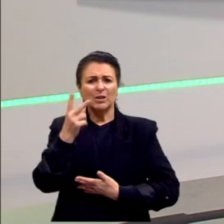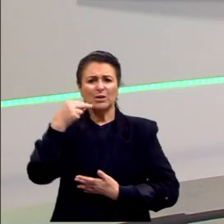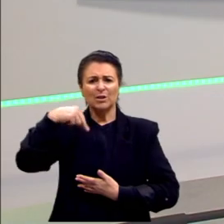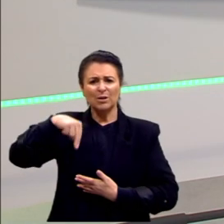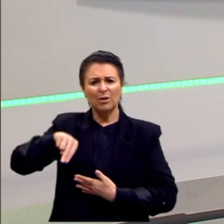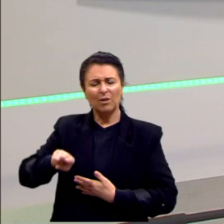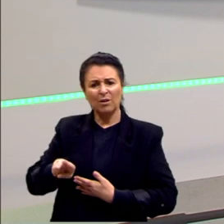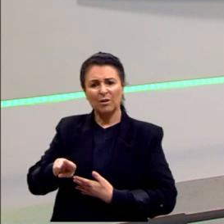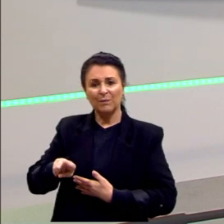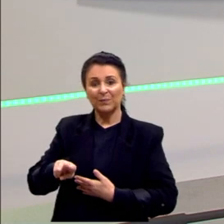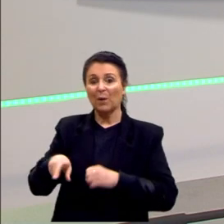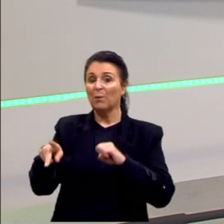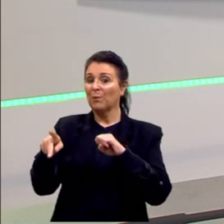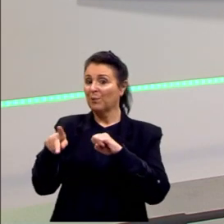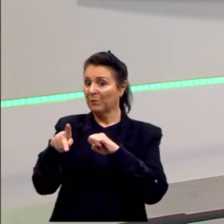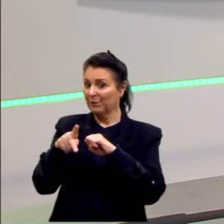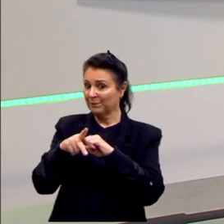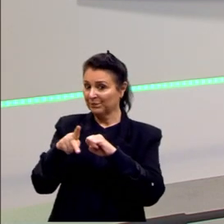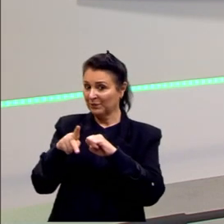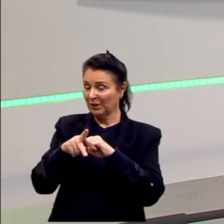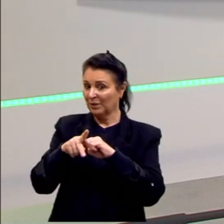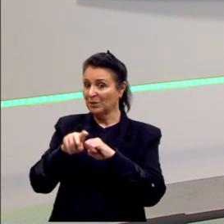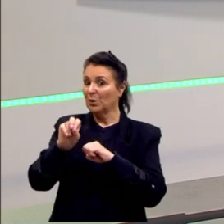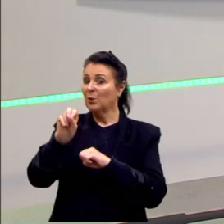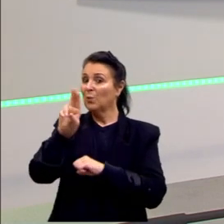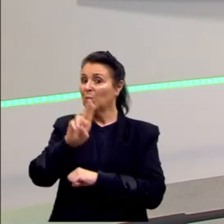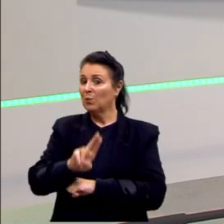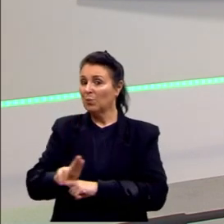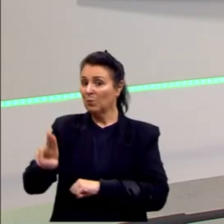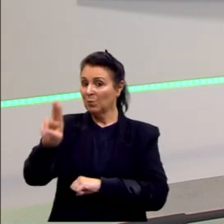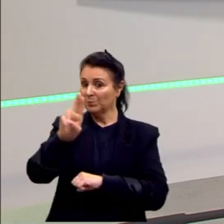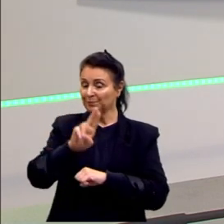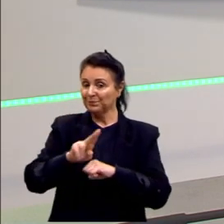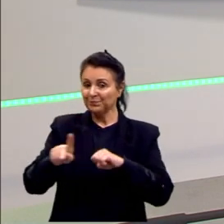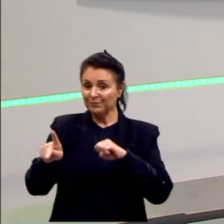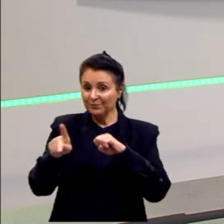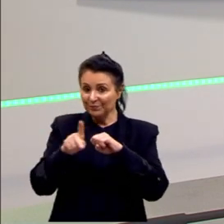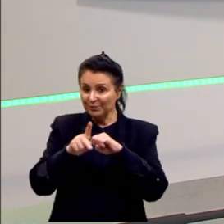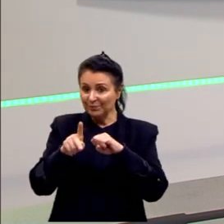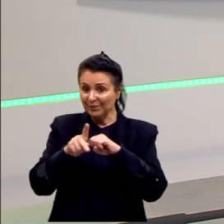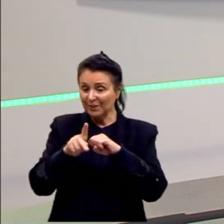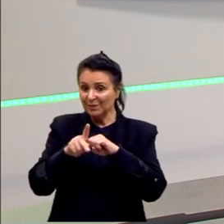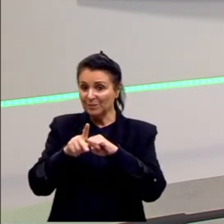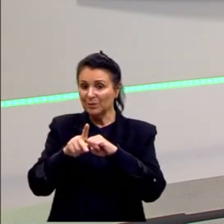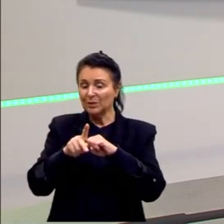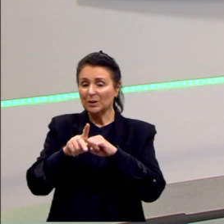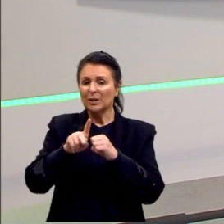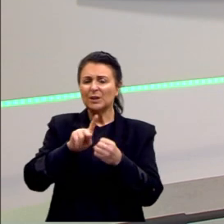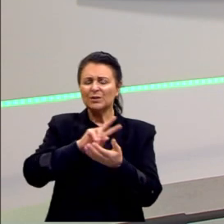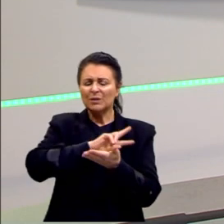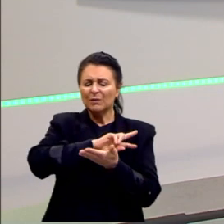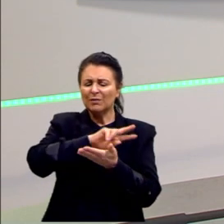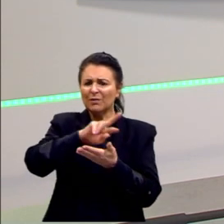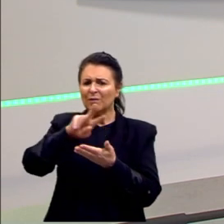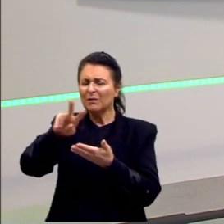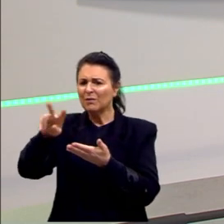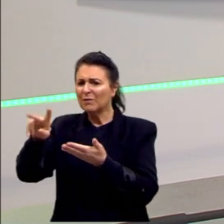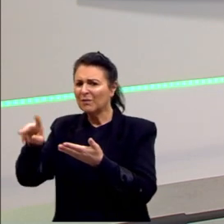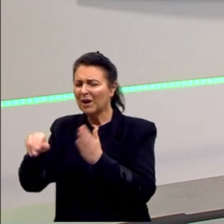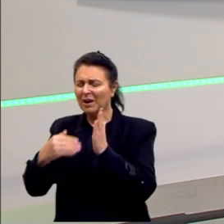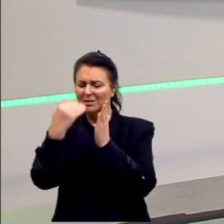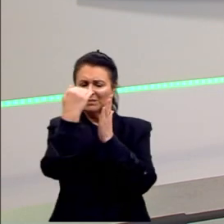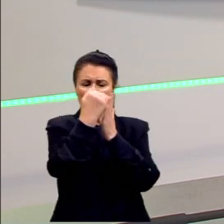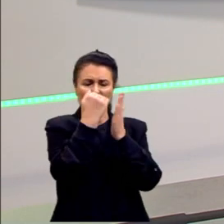a pronominalização, ou seja, o uso de pronomes de todas as categorias para